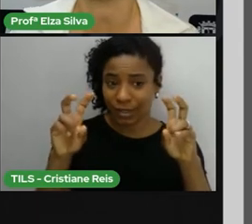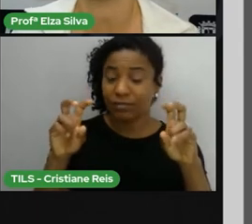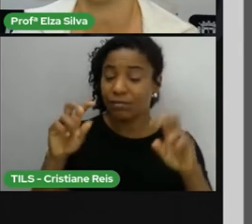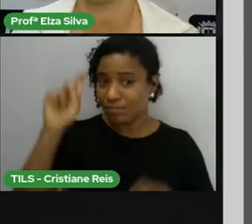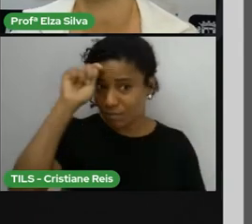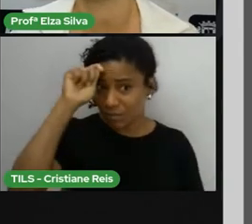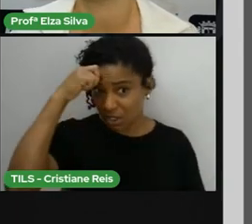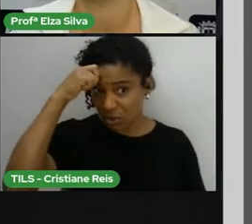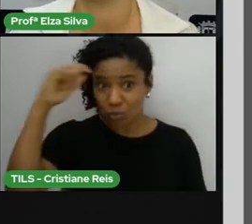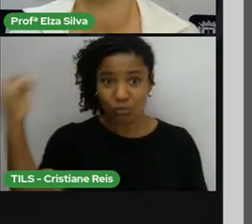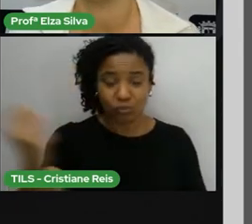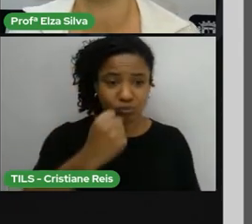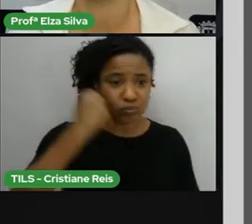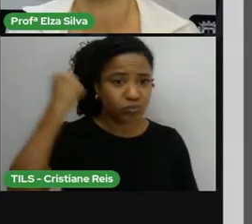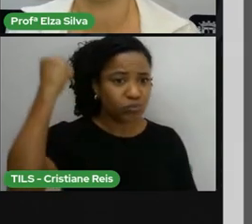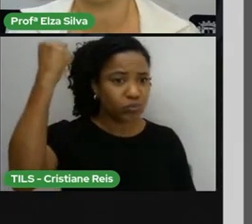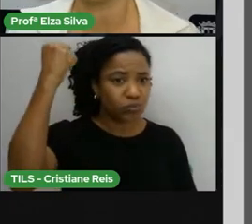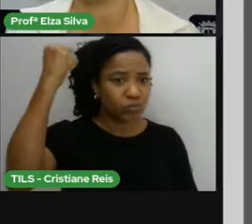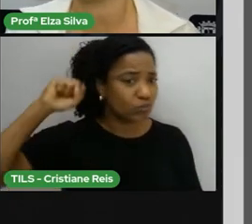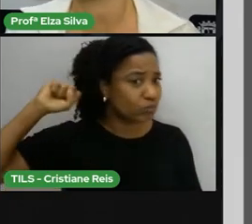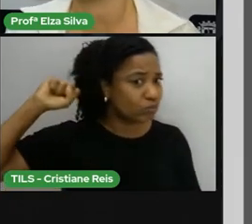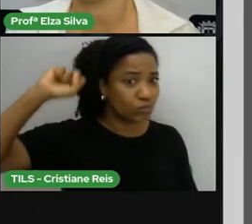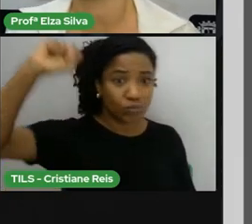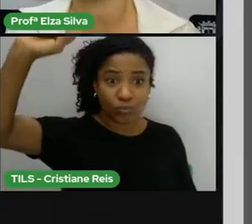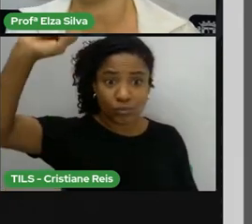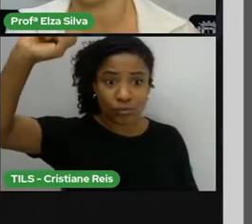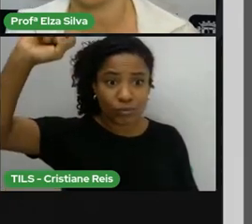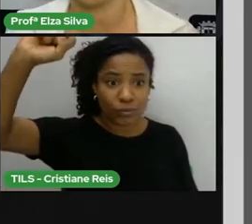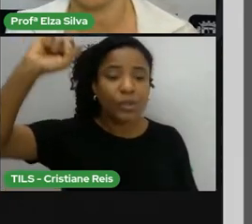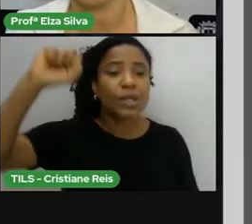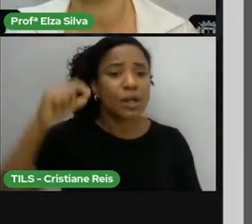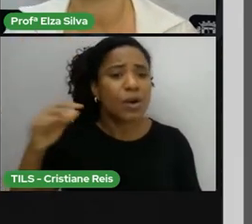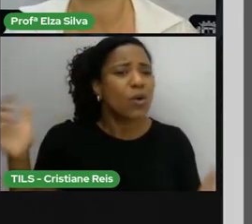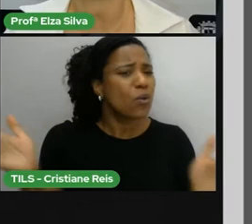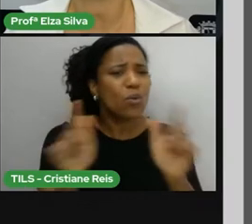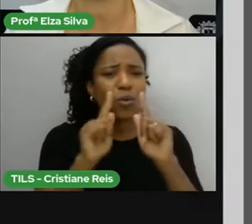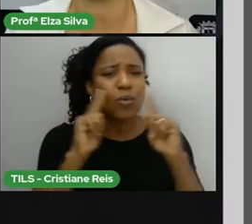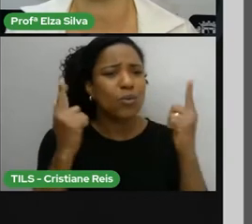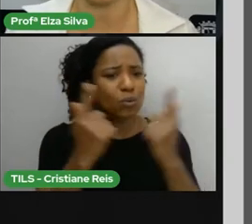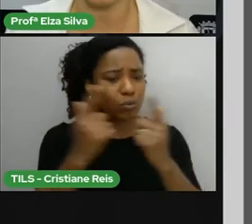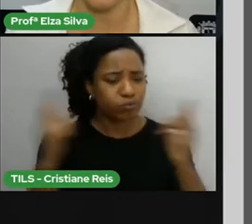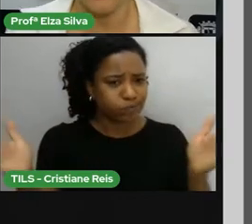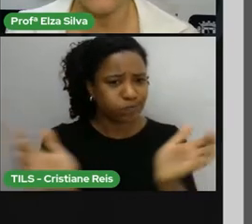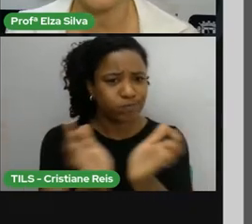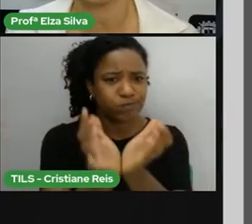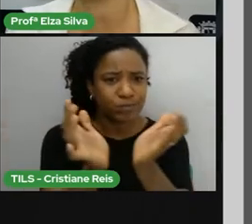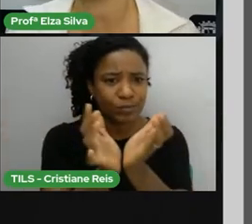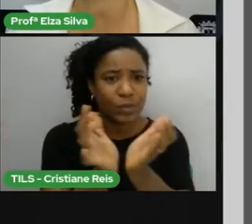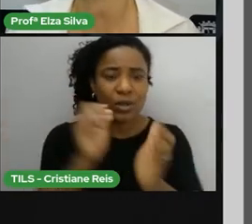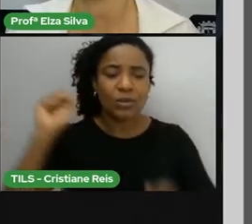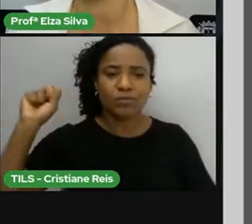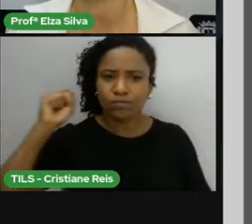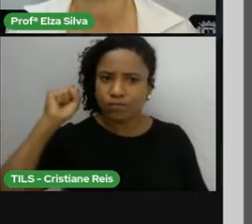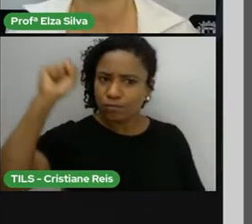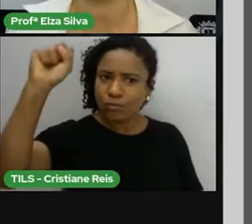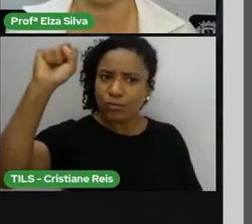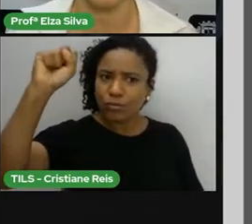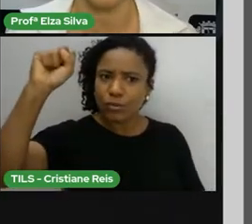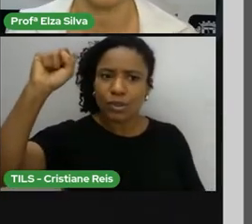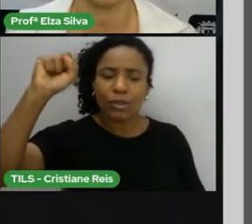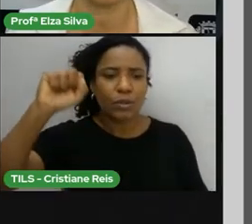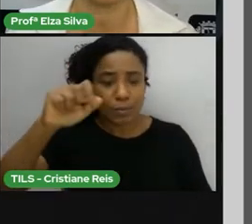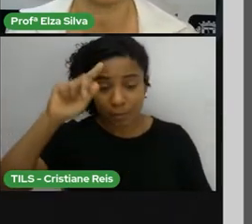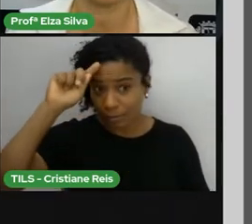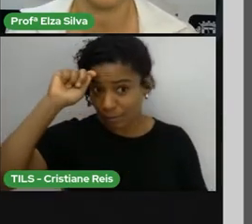Poder Negro. Os grupos que partilhavam desse lema defendiam a autodeterminação do